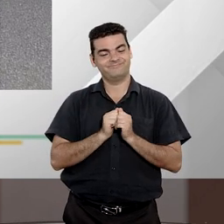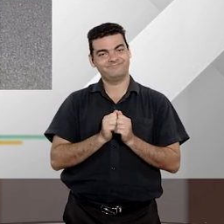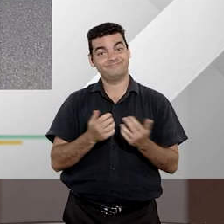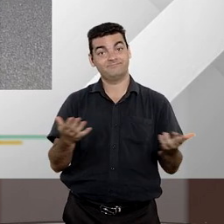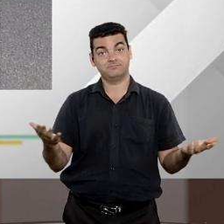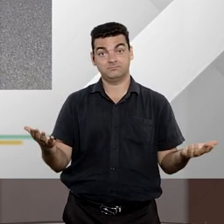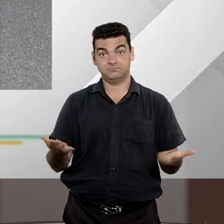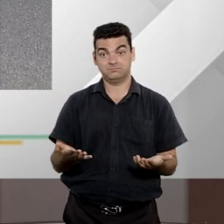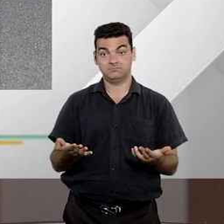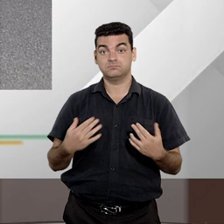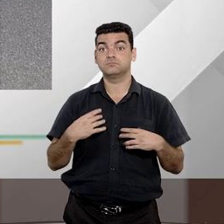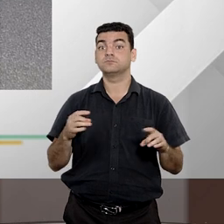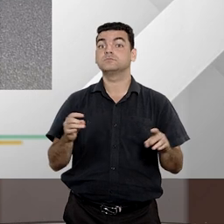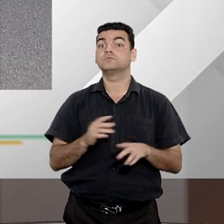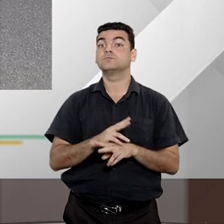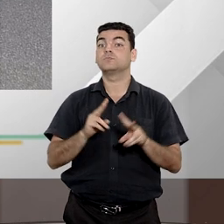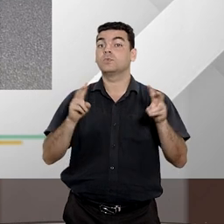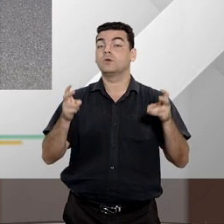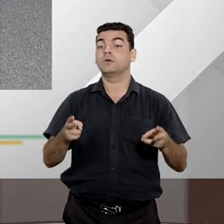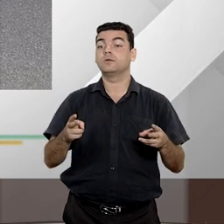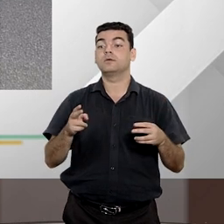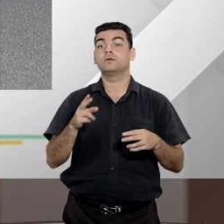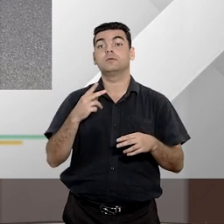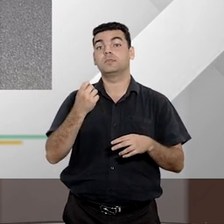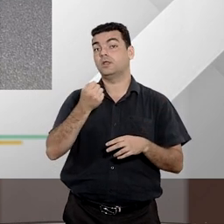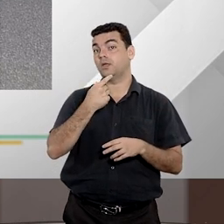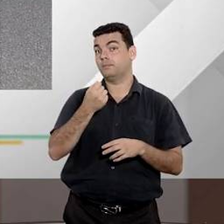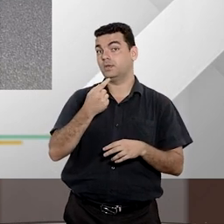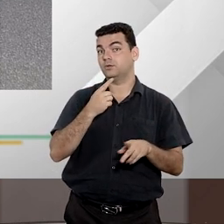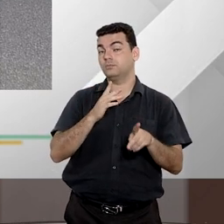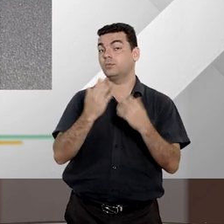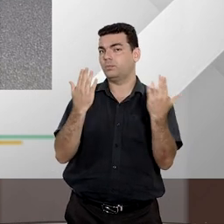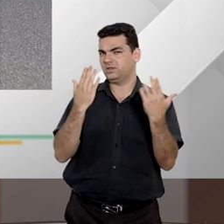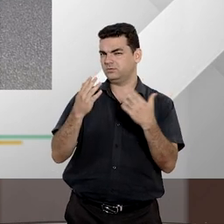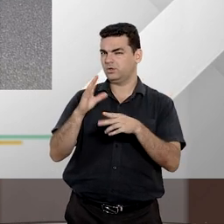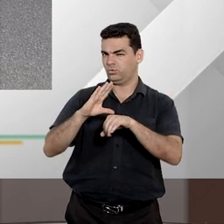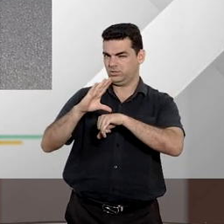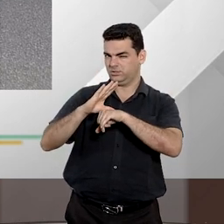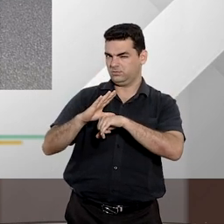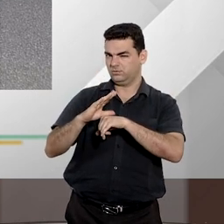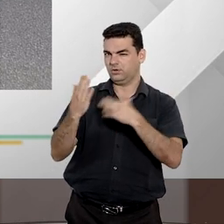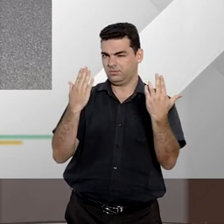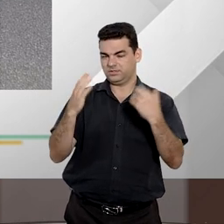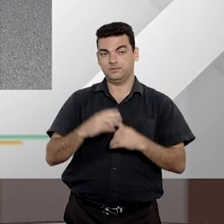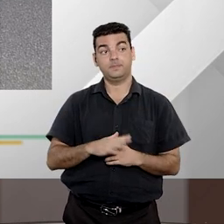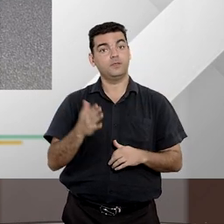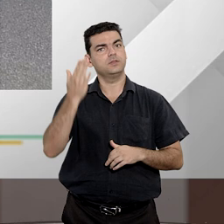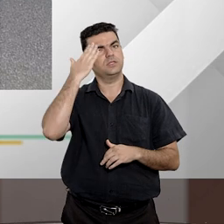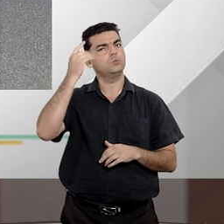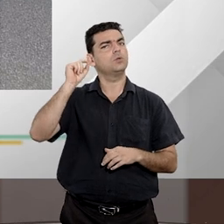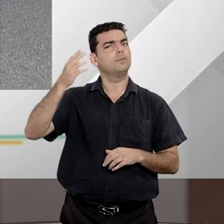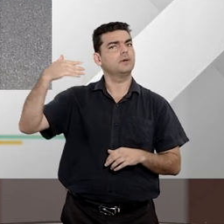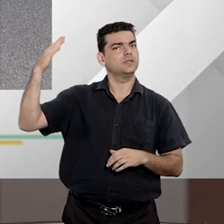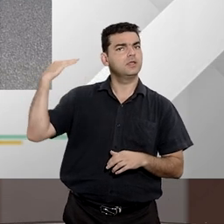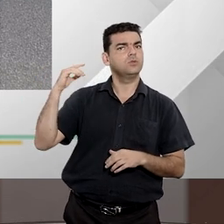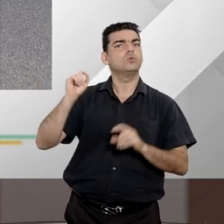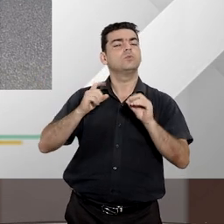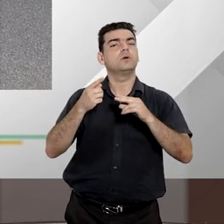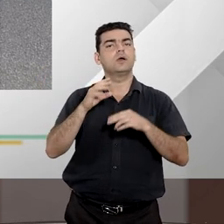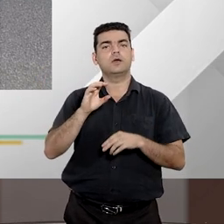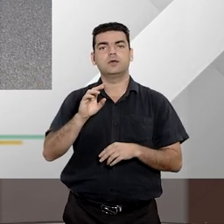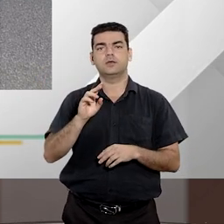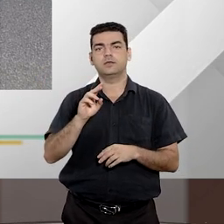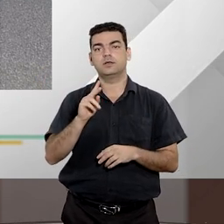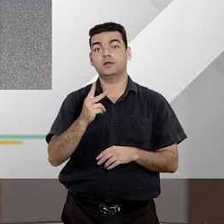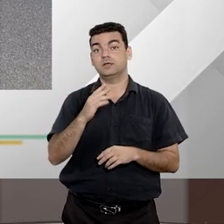Hoje nós encerramos a série sobre os chamados remédios constitucionais. No primeiro programa nós entendemos direito sobre habeas